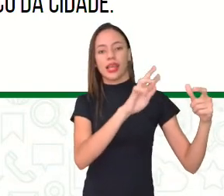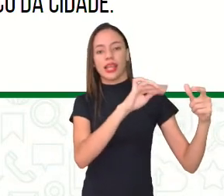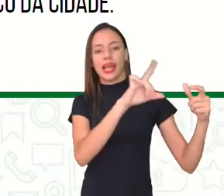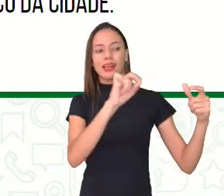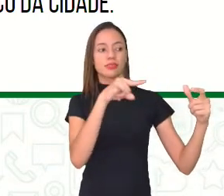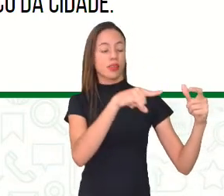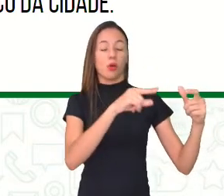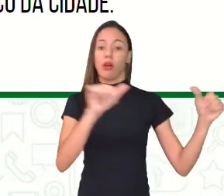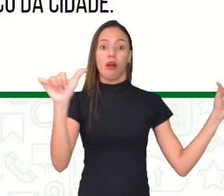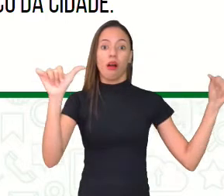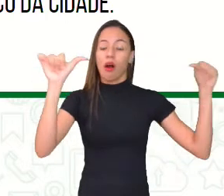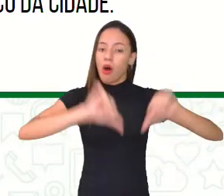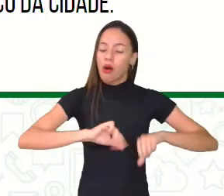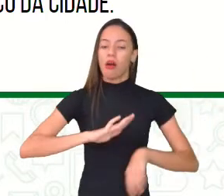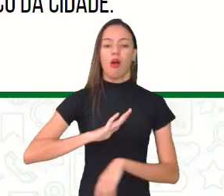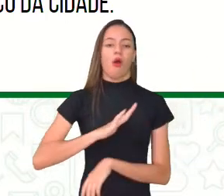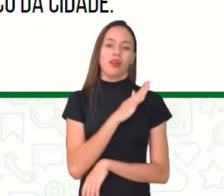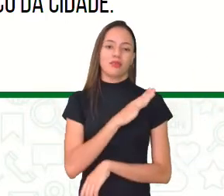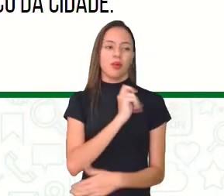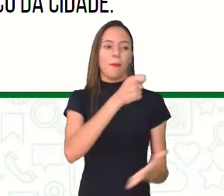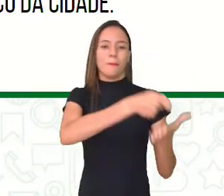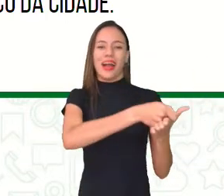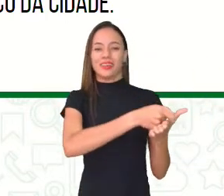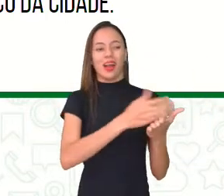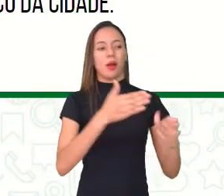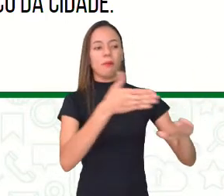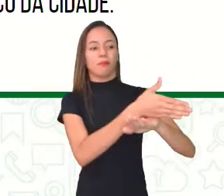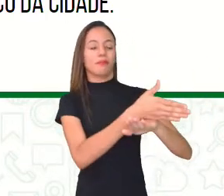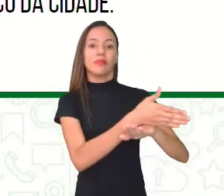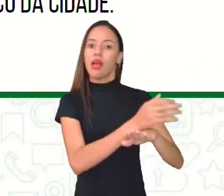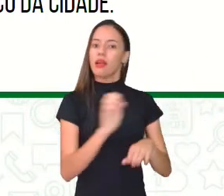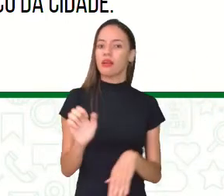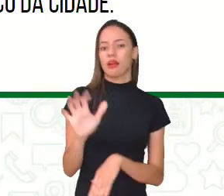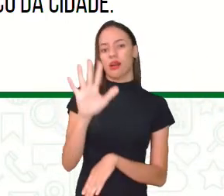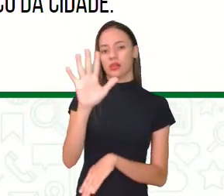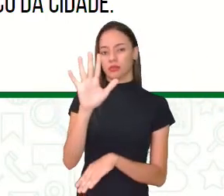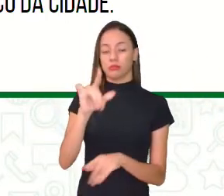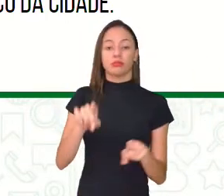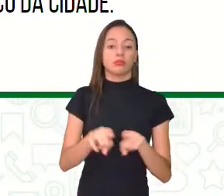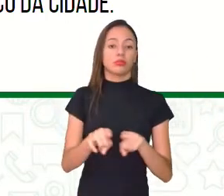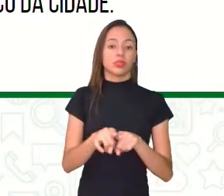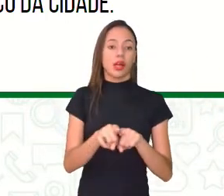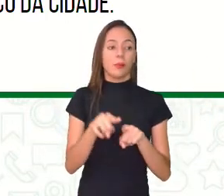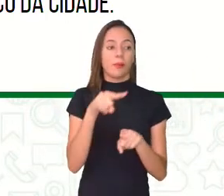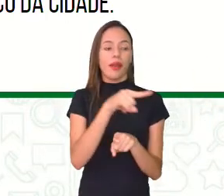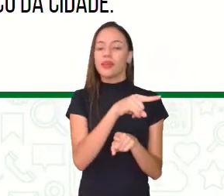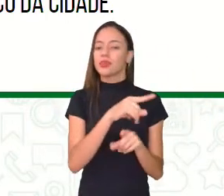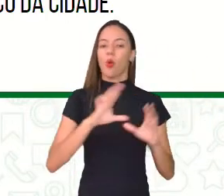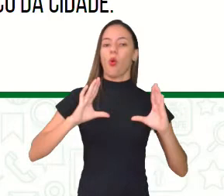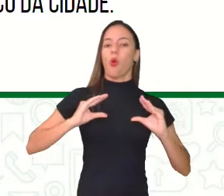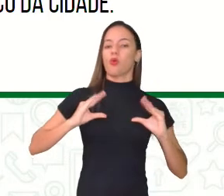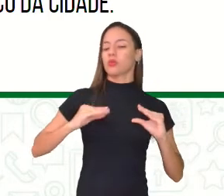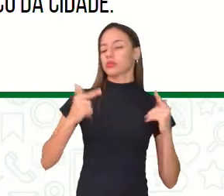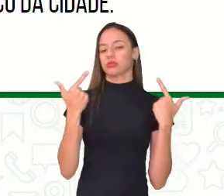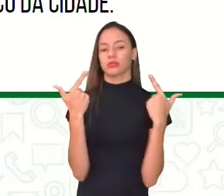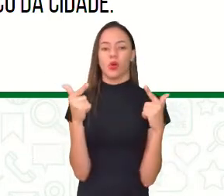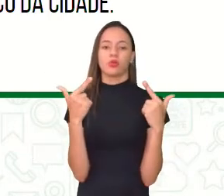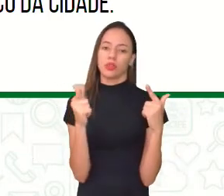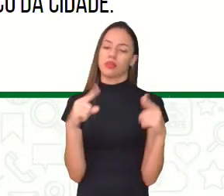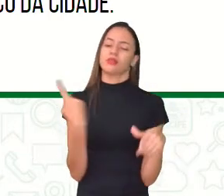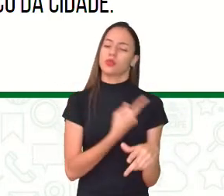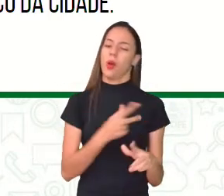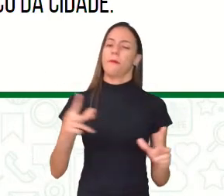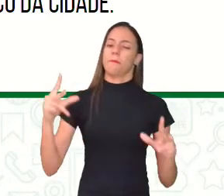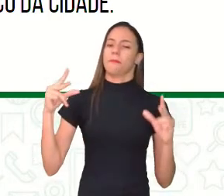é desumano. A gente paga por uma passagem muito cara e que não corresponde ao mínimo de conforto com o qual a gente merecia.